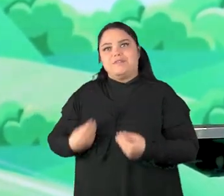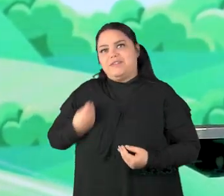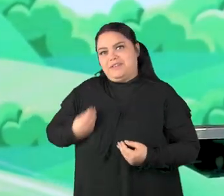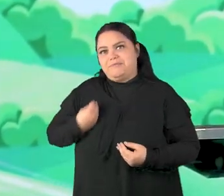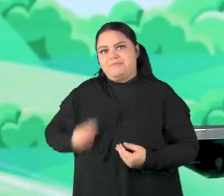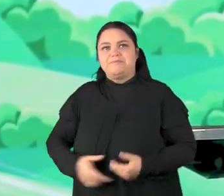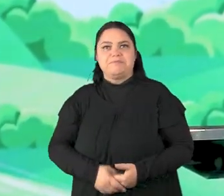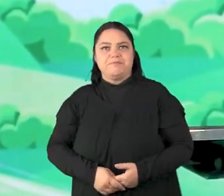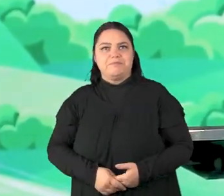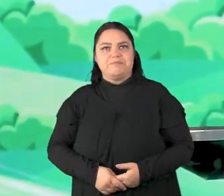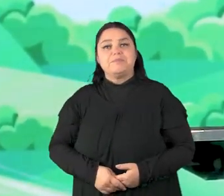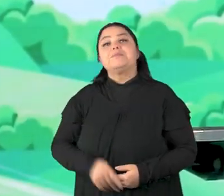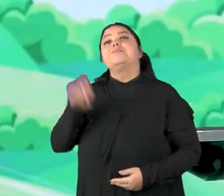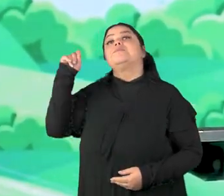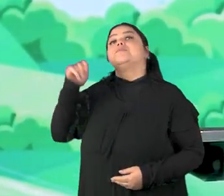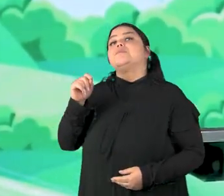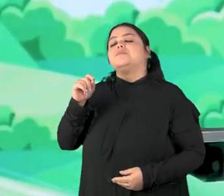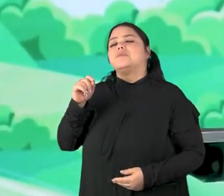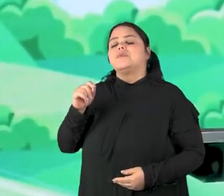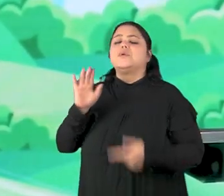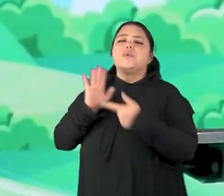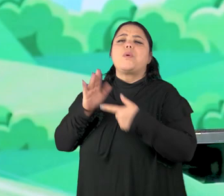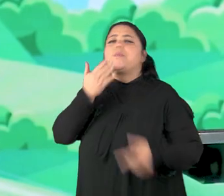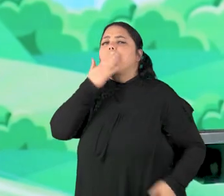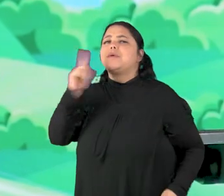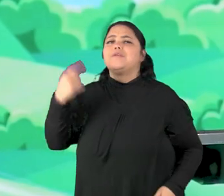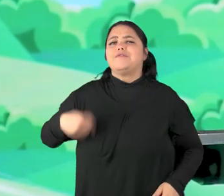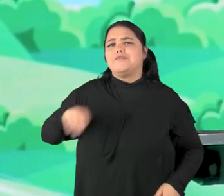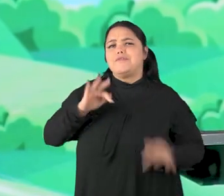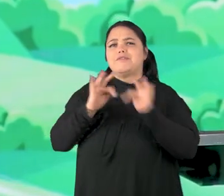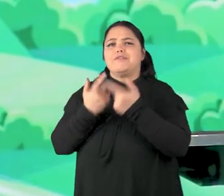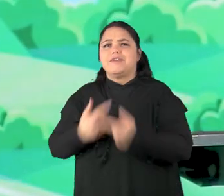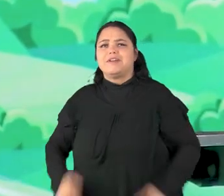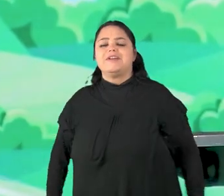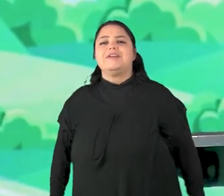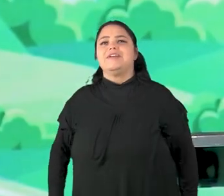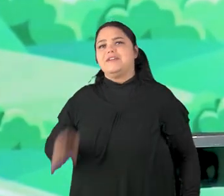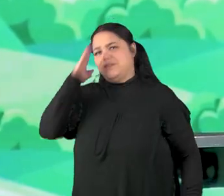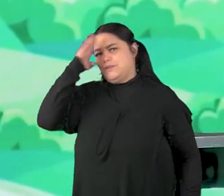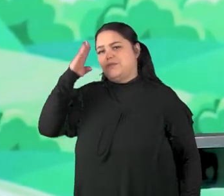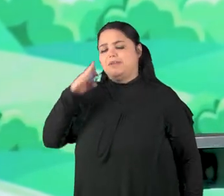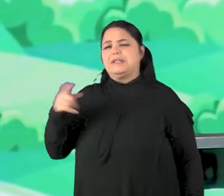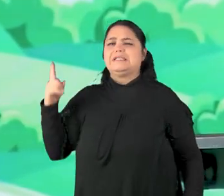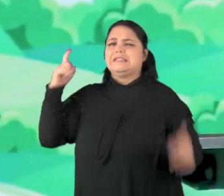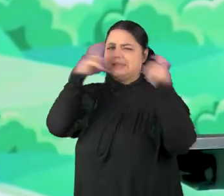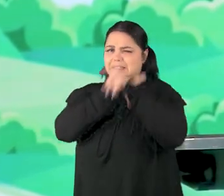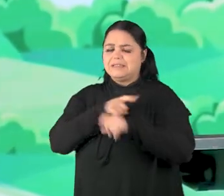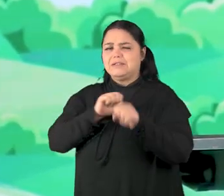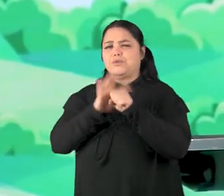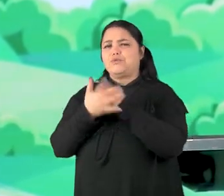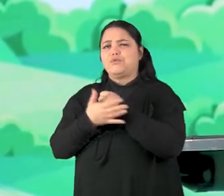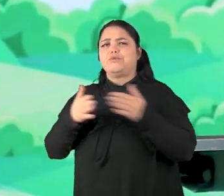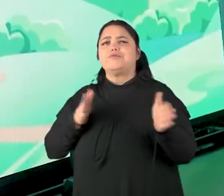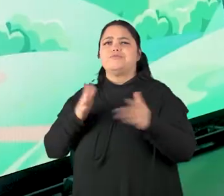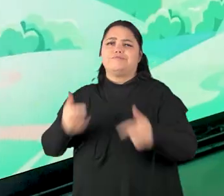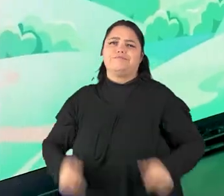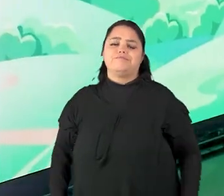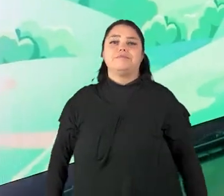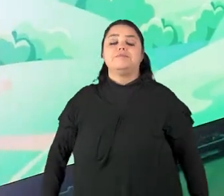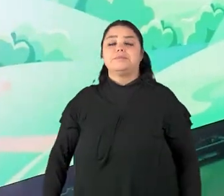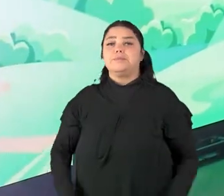nossas vidas e do que ele proporciona pra nossa família. Principalmente nesse meio tão difícil de pandemia que nós estamos, né?